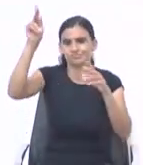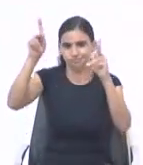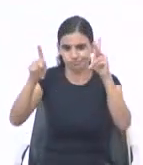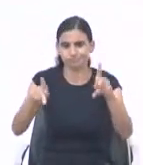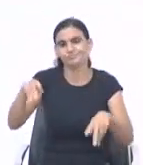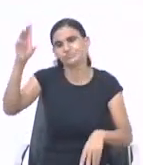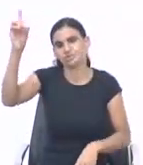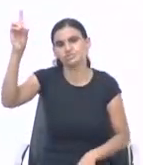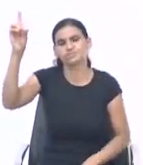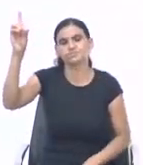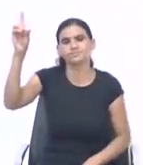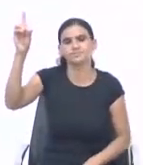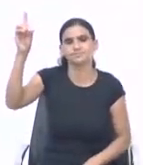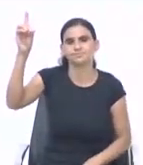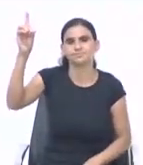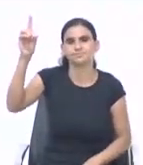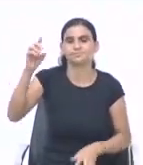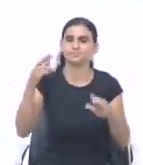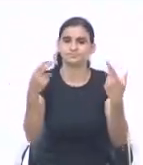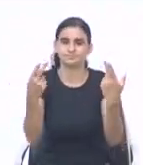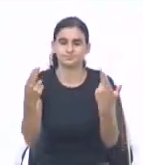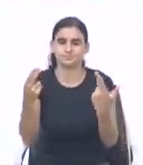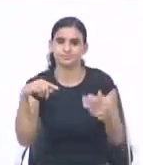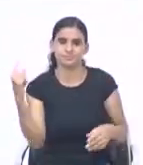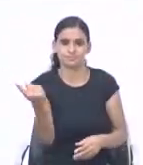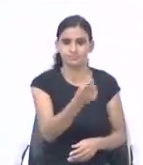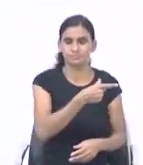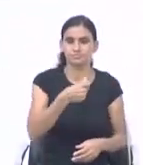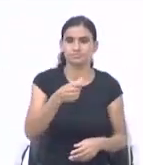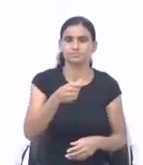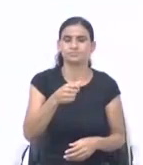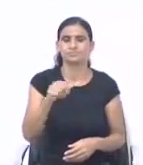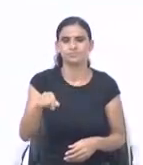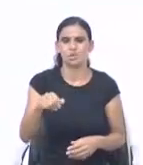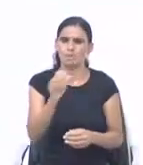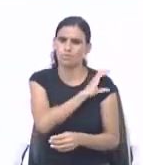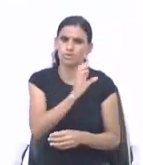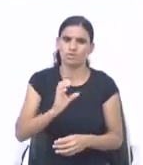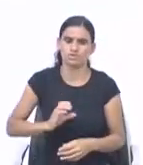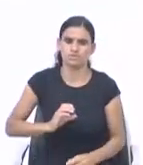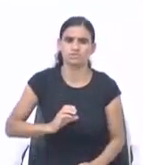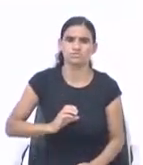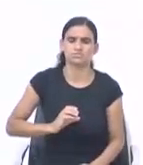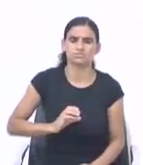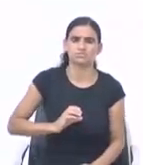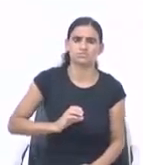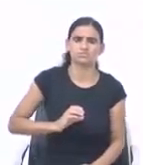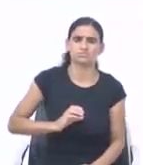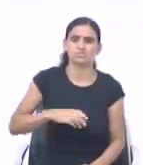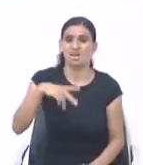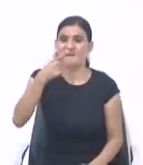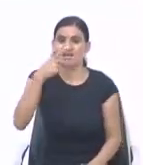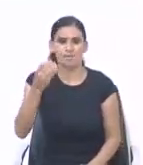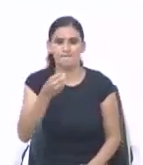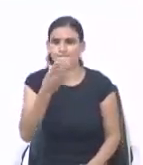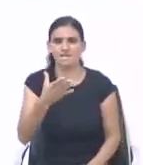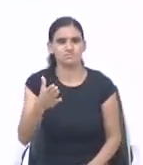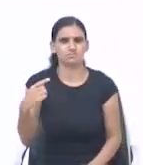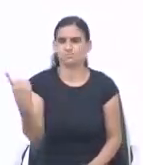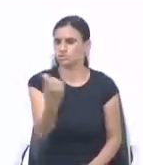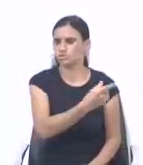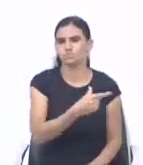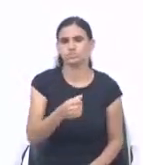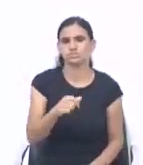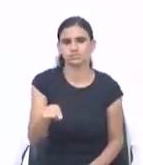aquilo que Cristo fez. Então da mesma forma que nós fomos justificados por Cristo. Nós justificamos aos pobres necessitados.